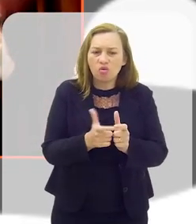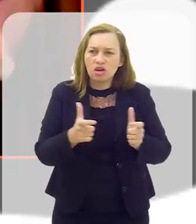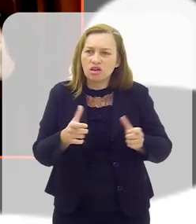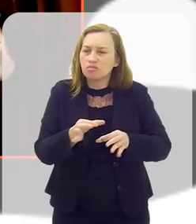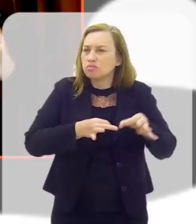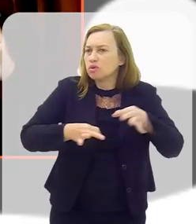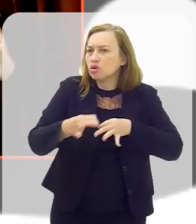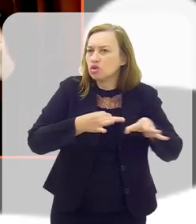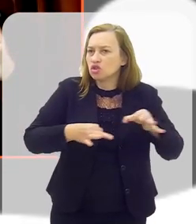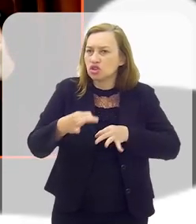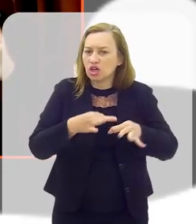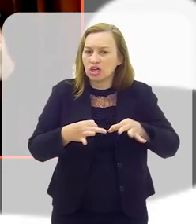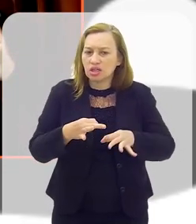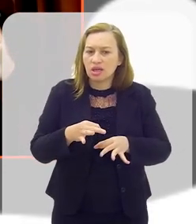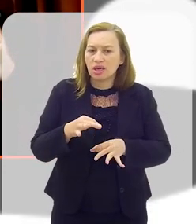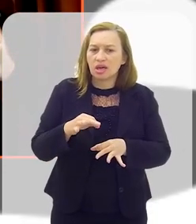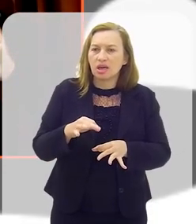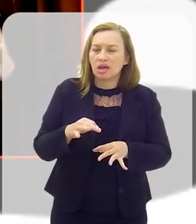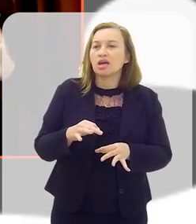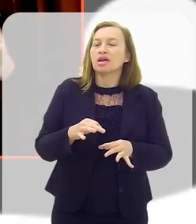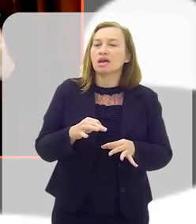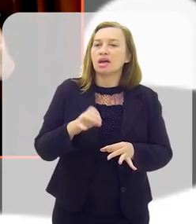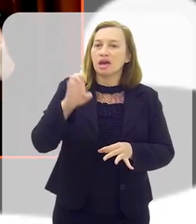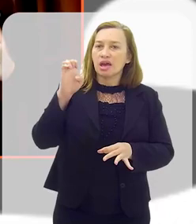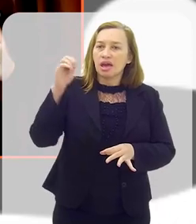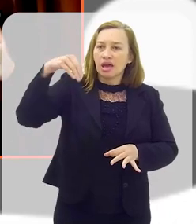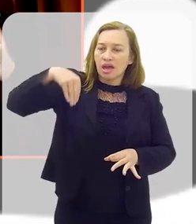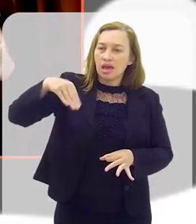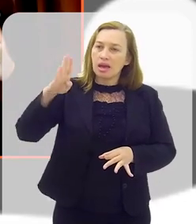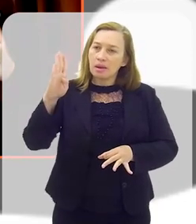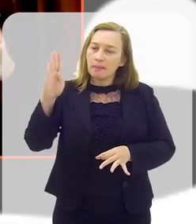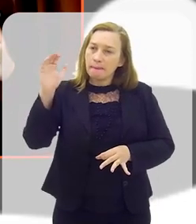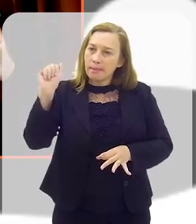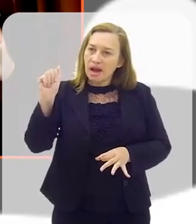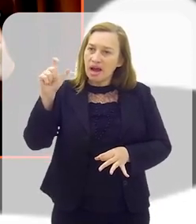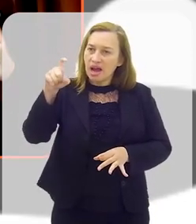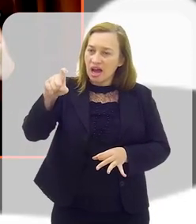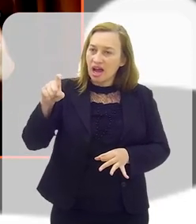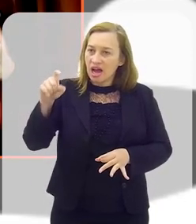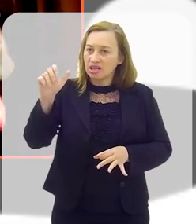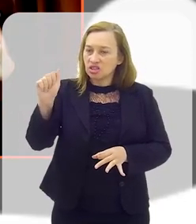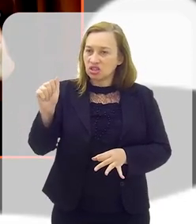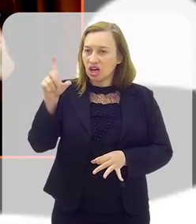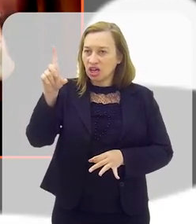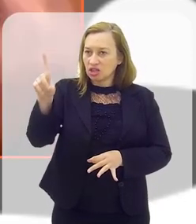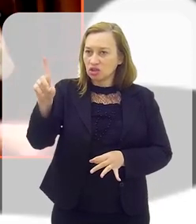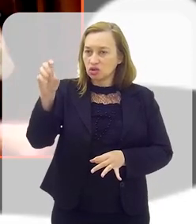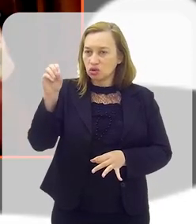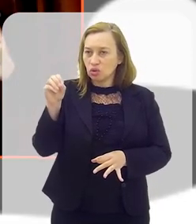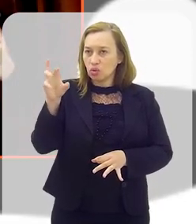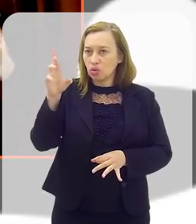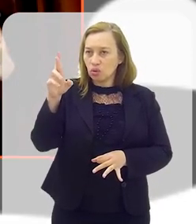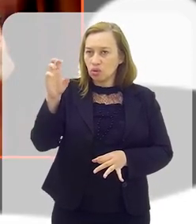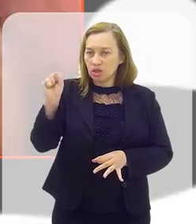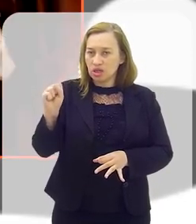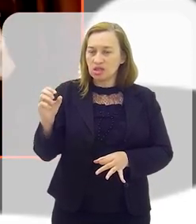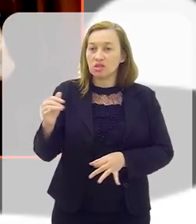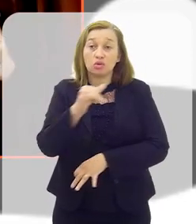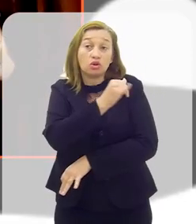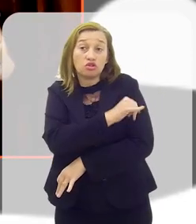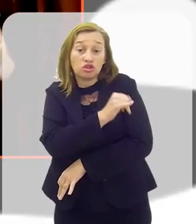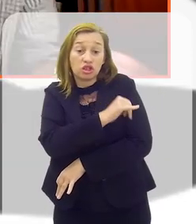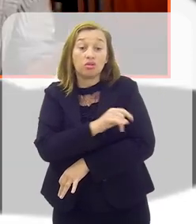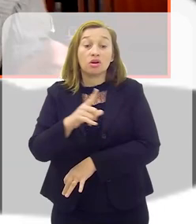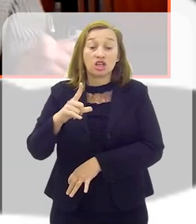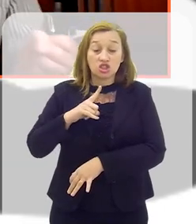projeto chamado Embaixadores de Turismo do Rio de Janeiro. Naquela época, presidia a RioTour o empresário